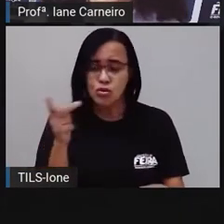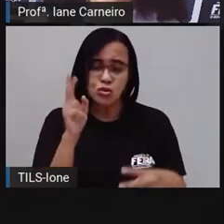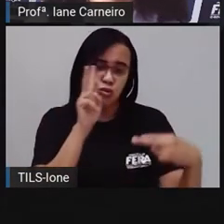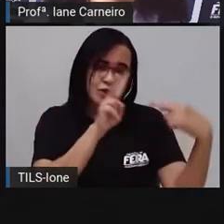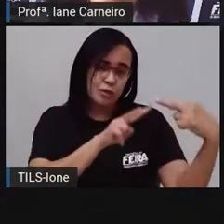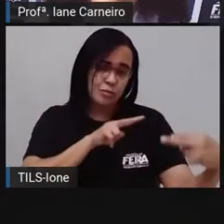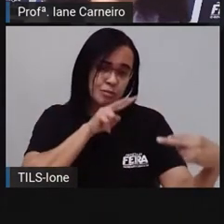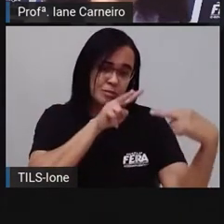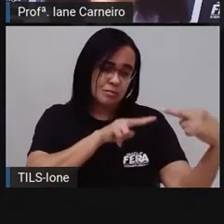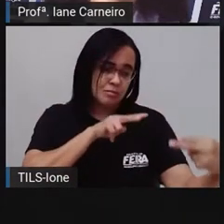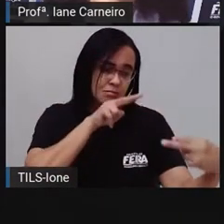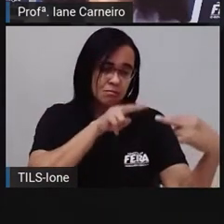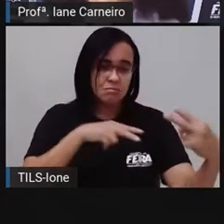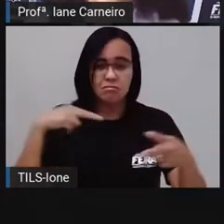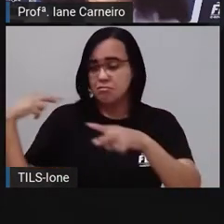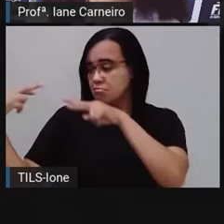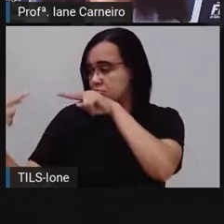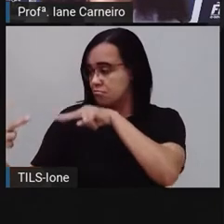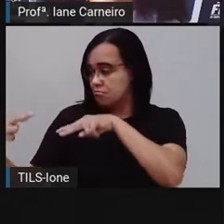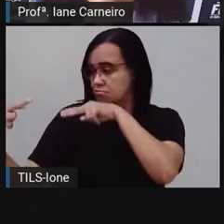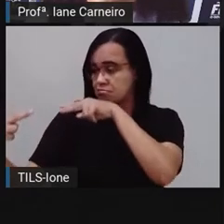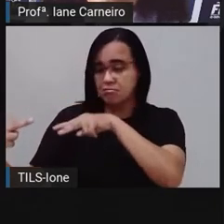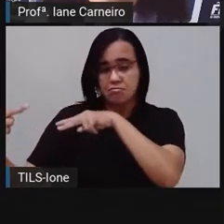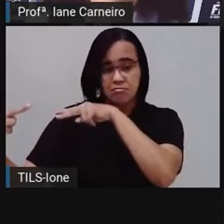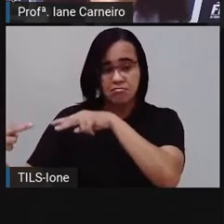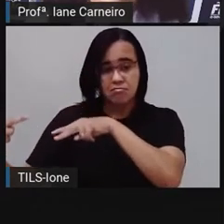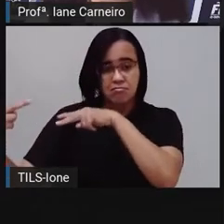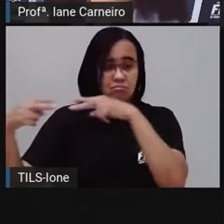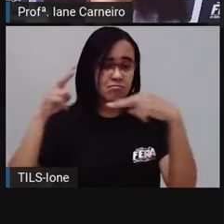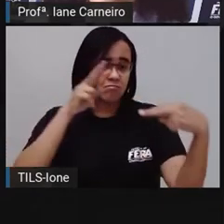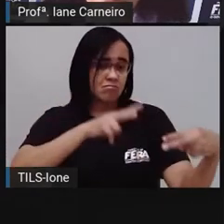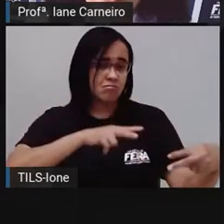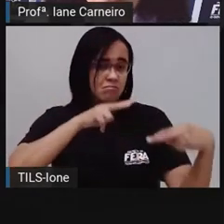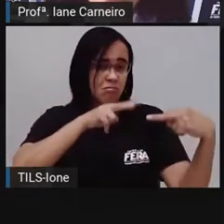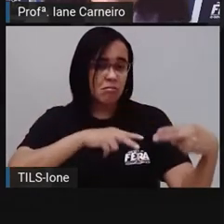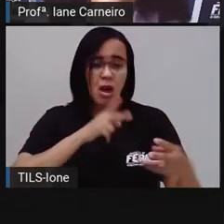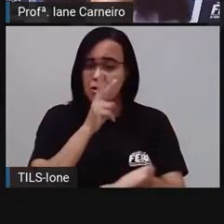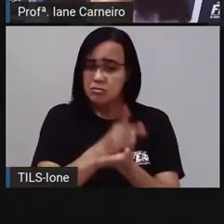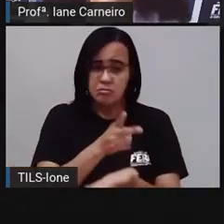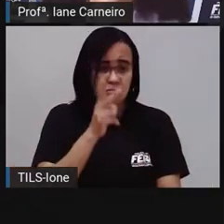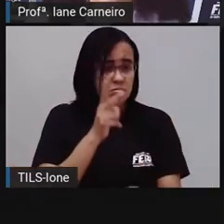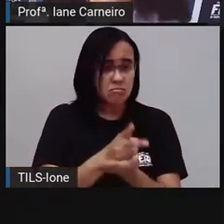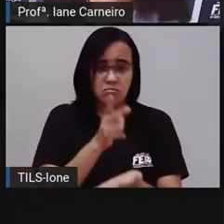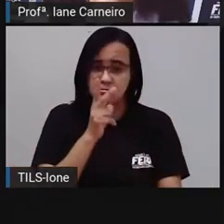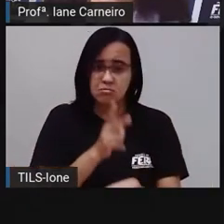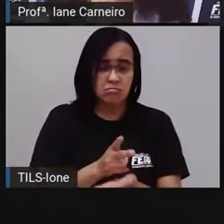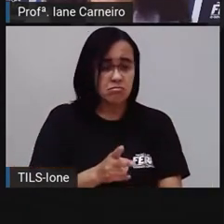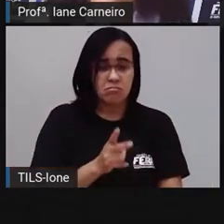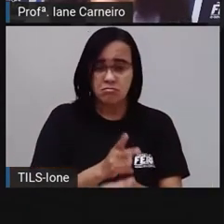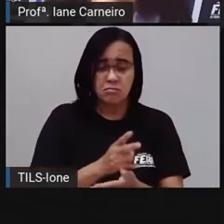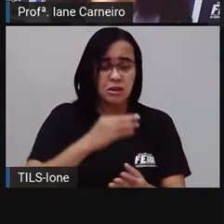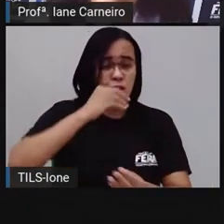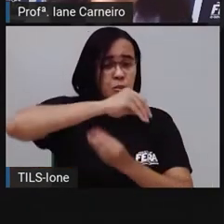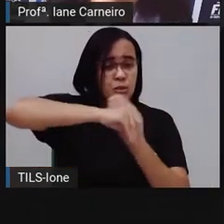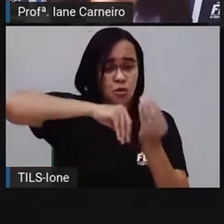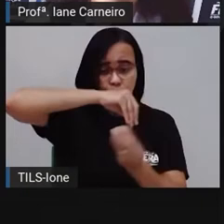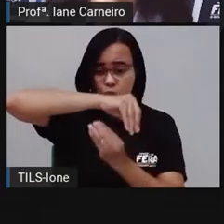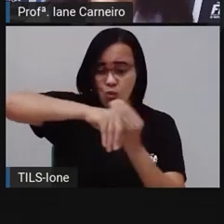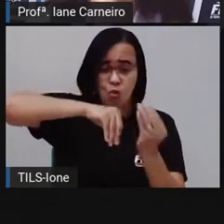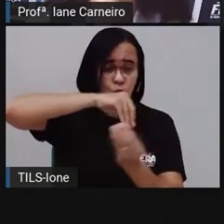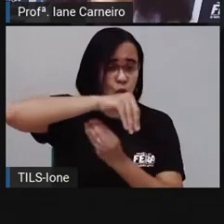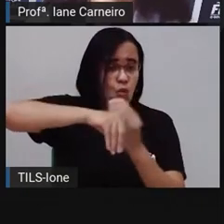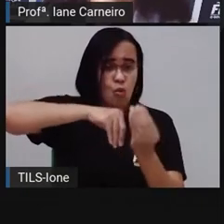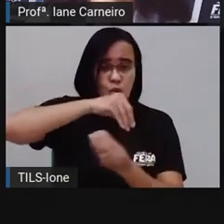querendo se casar. Olharam-se tanto, mas tanto, que também misturaram seus pedacinhos.